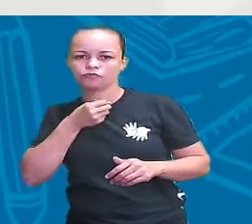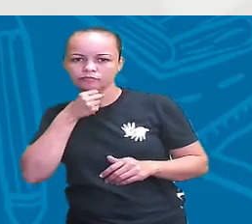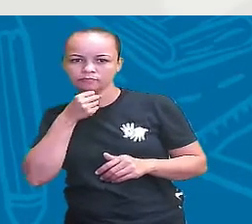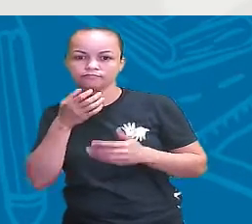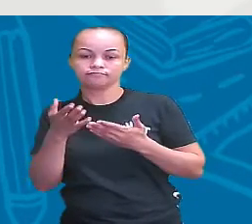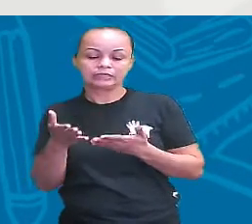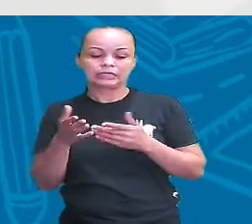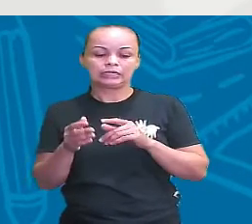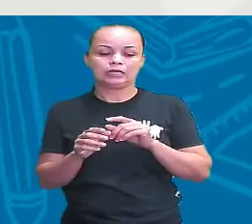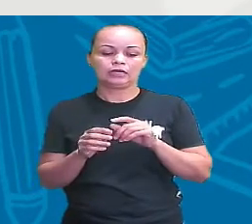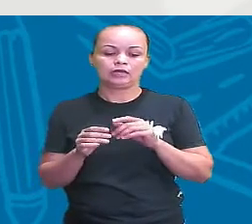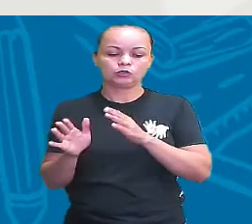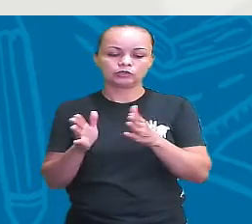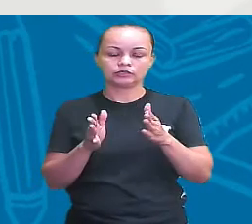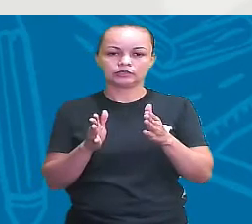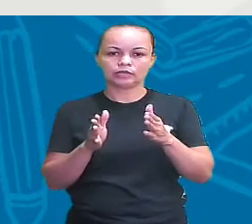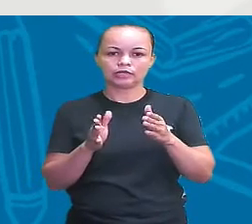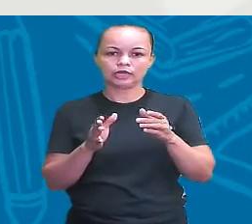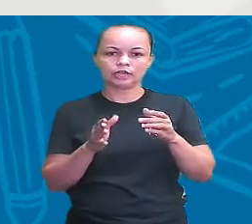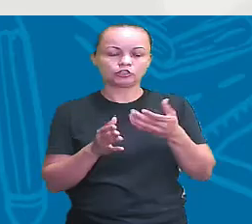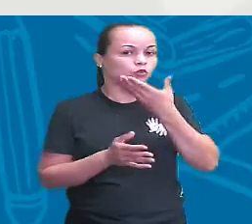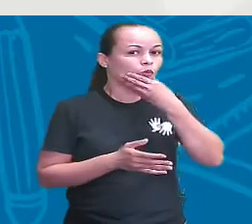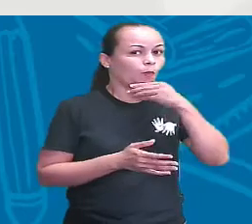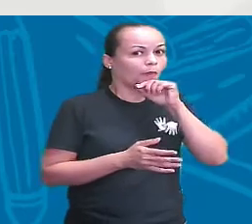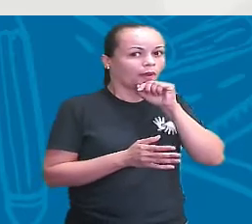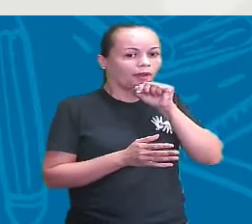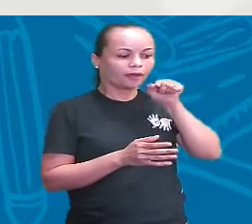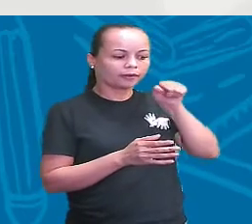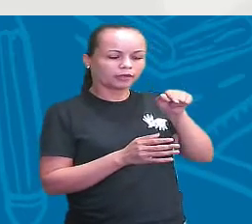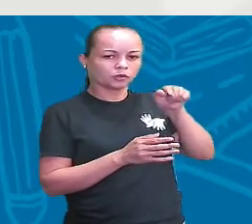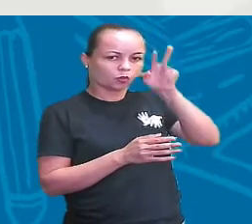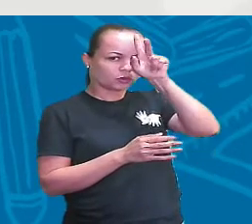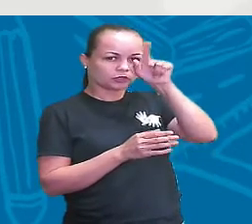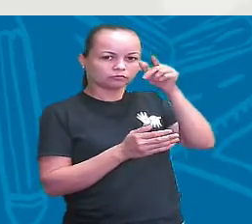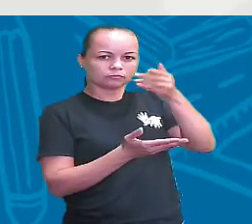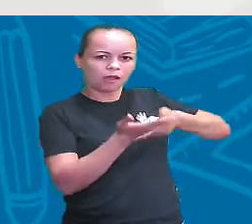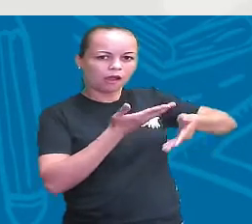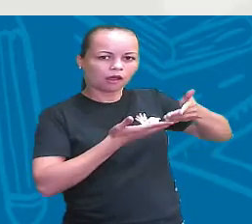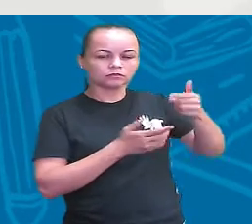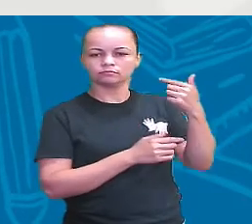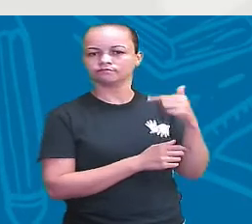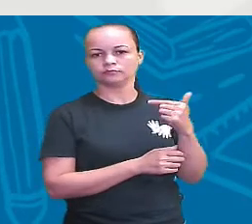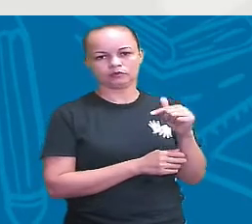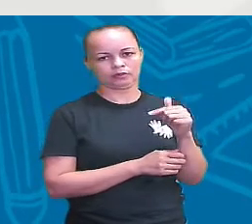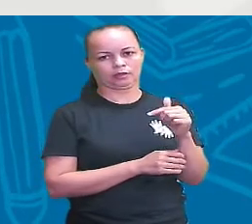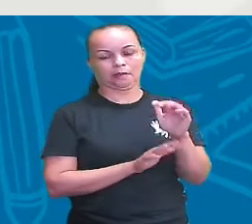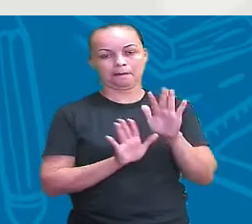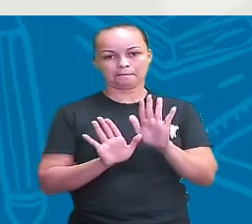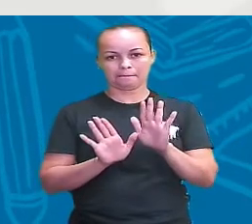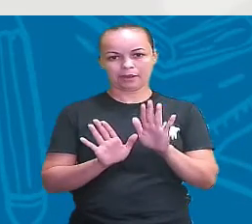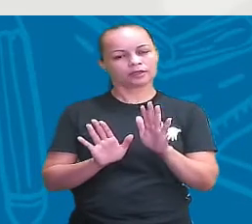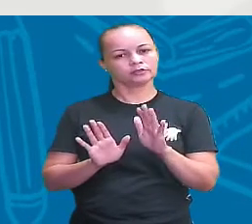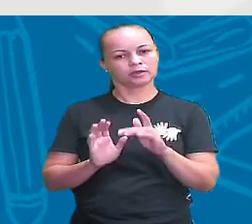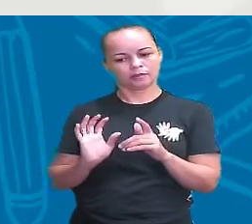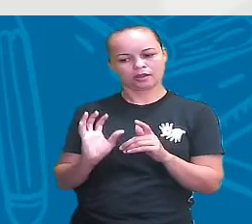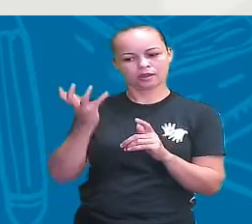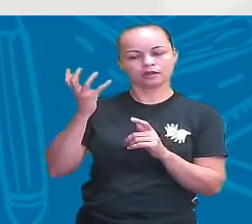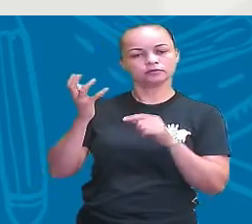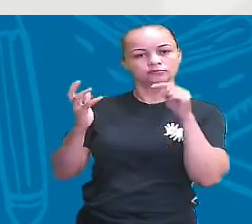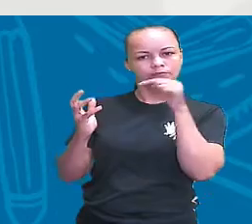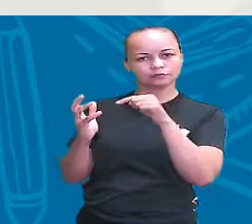assim, na linhagem paterna, o Zangão não vai ter nenhum tipo de relação. Mas ele, com certeza, ele é bem resolvido